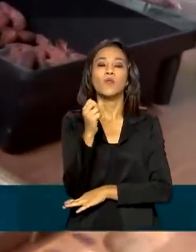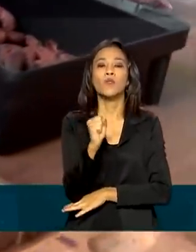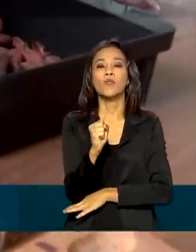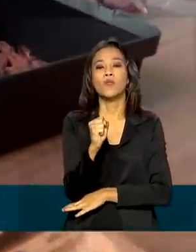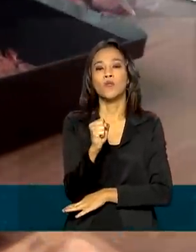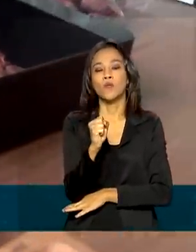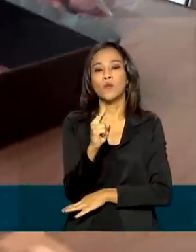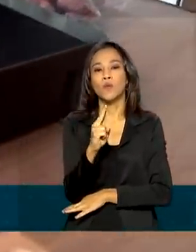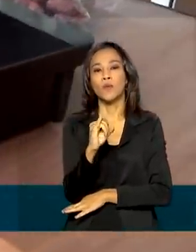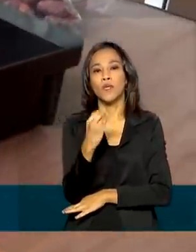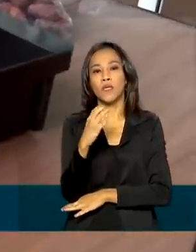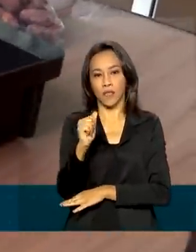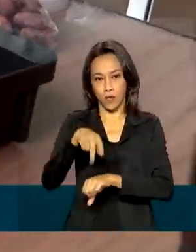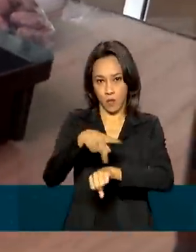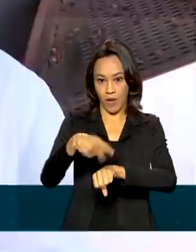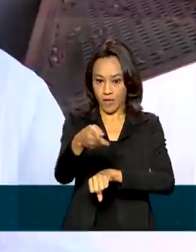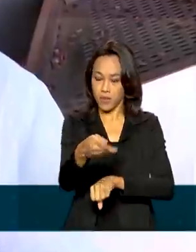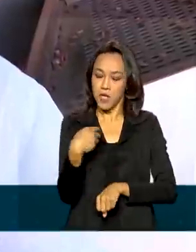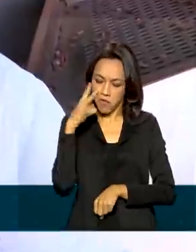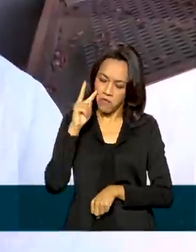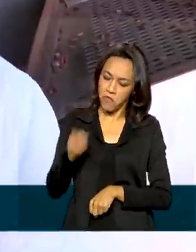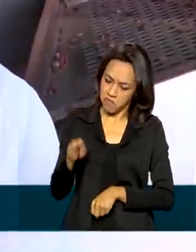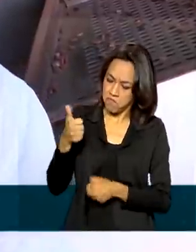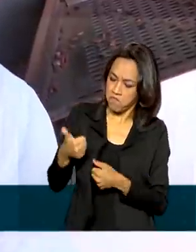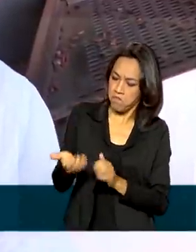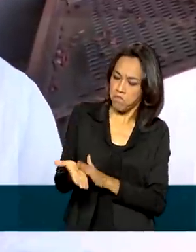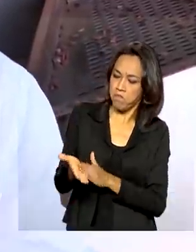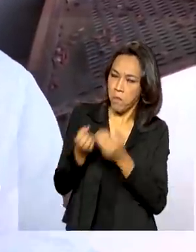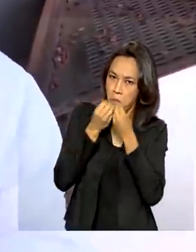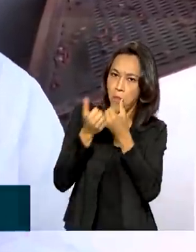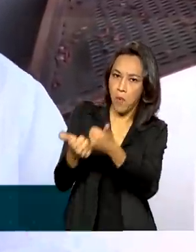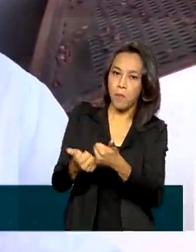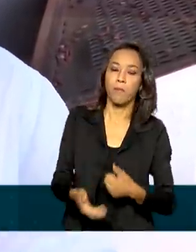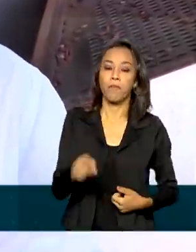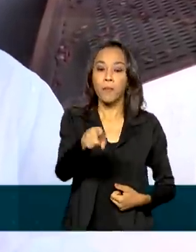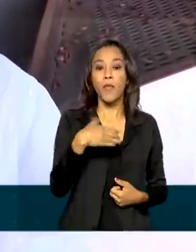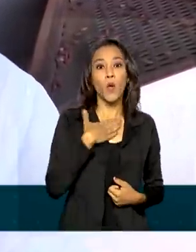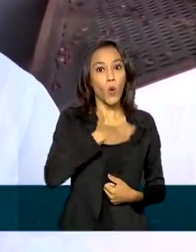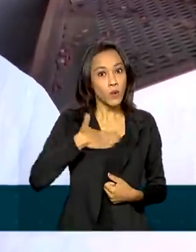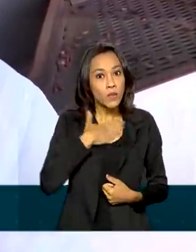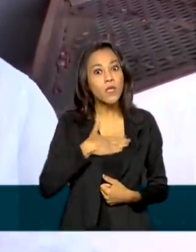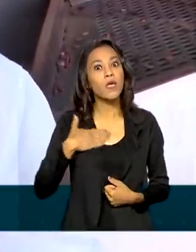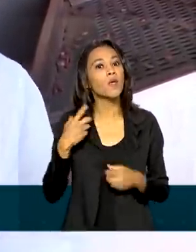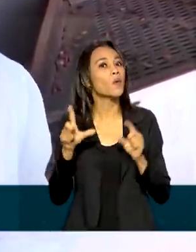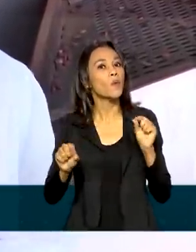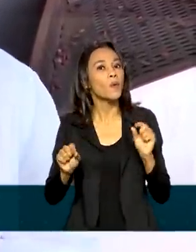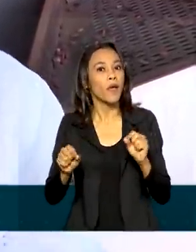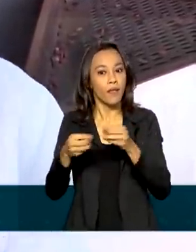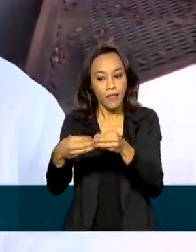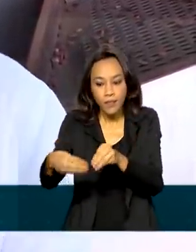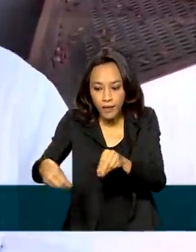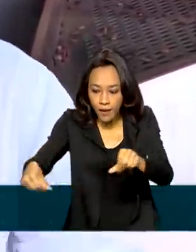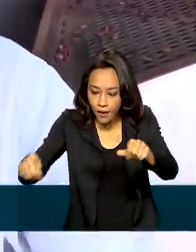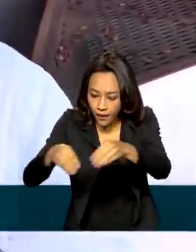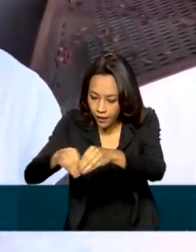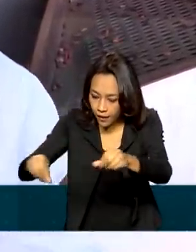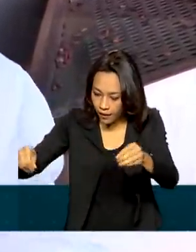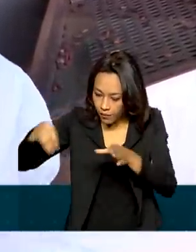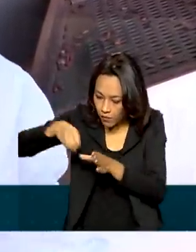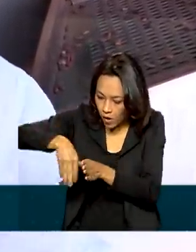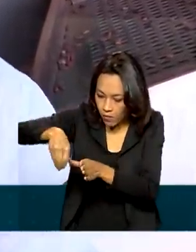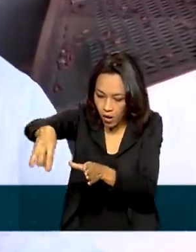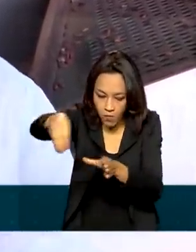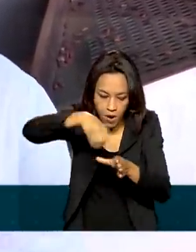famosos do mundo, aprovou o que viu. Eu gostei muito da relação entre a terra, onde